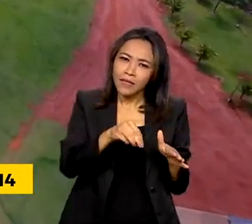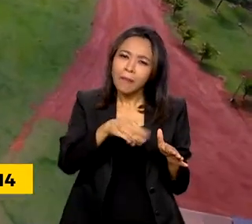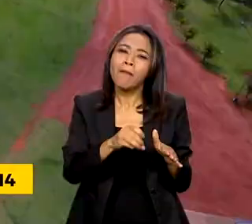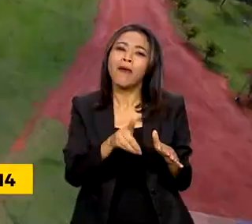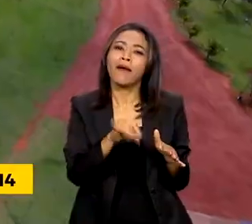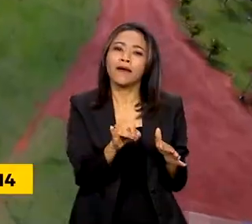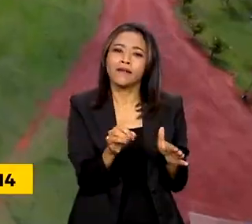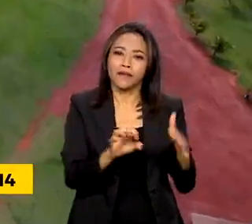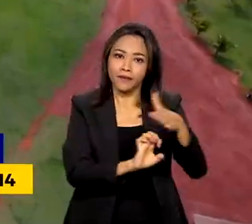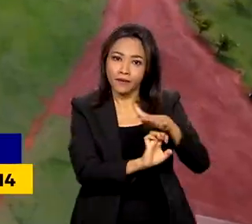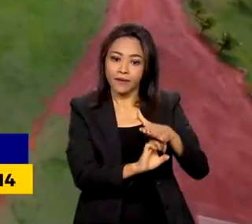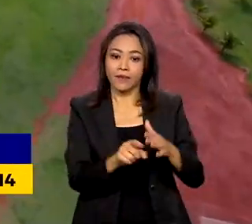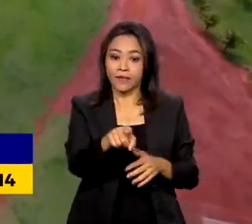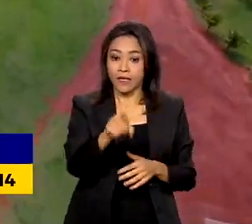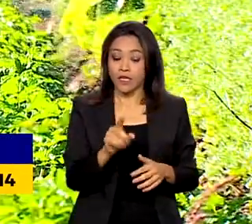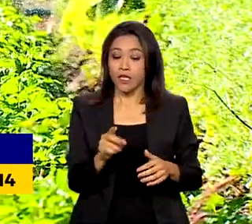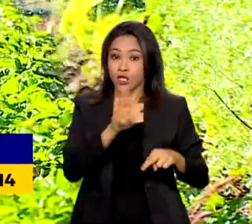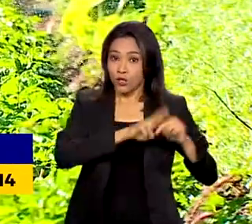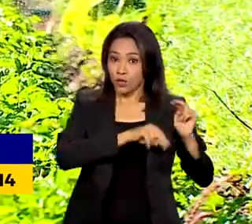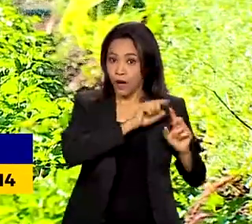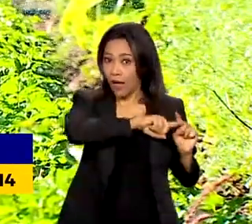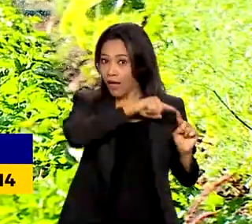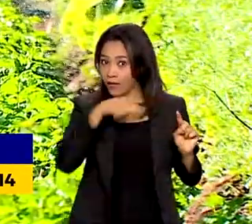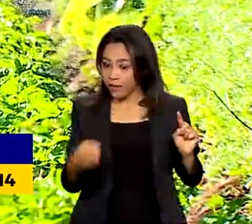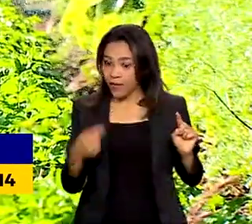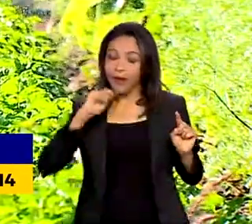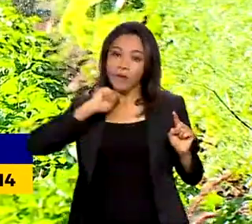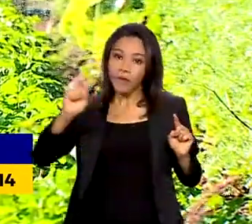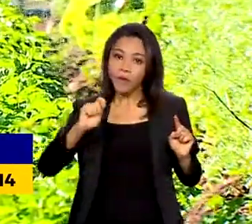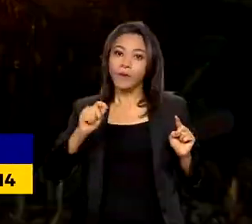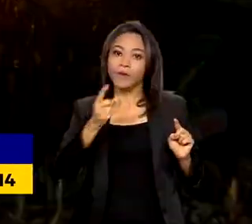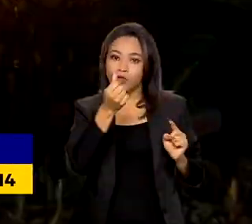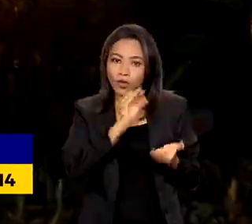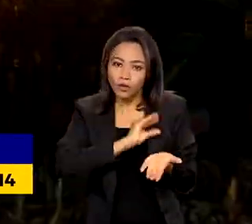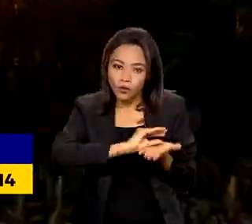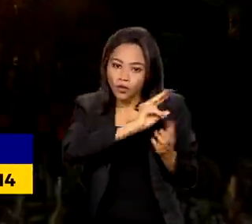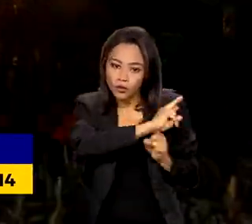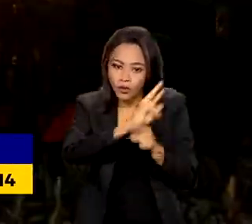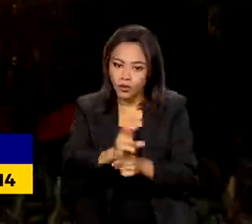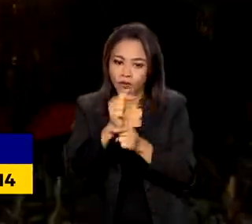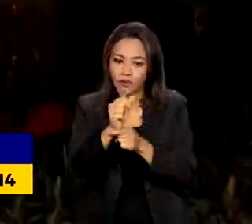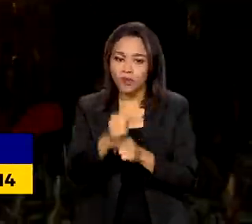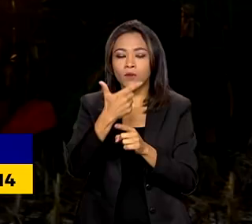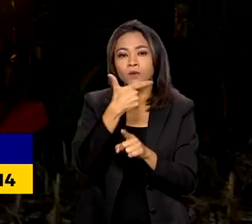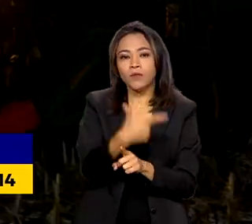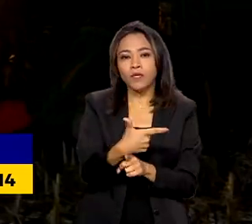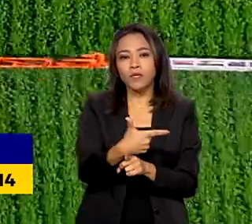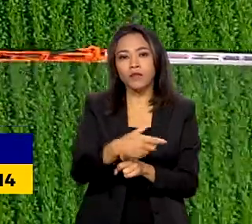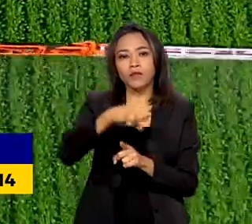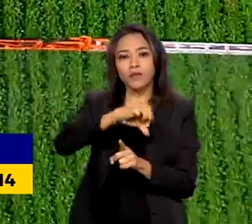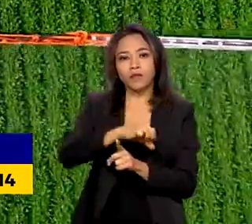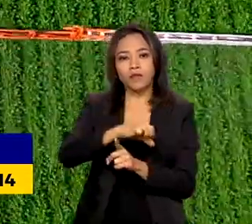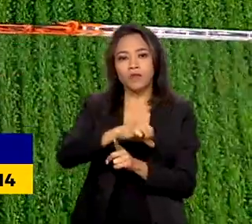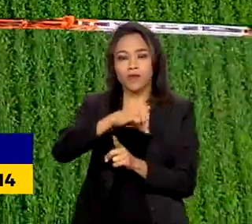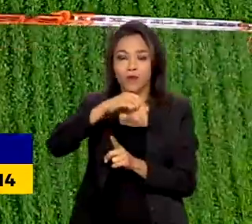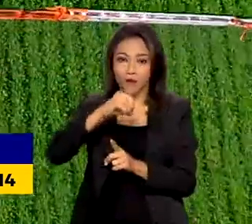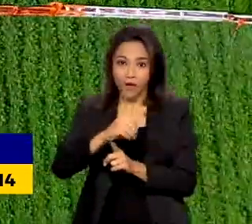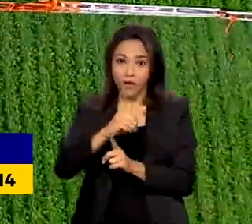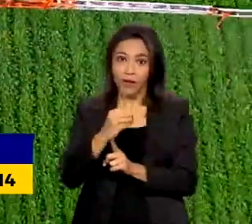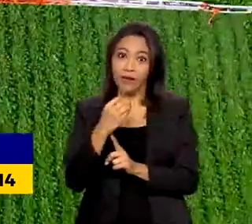julho passado até abril deste ano, o crédito rural disponibilizou 290,43